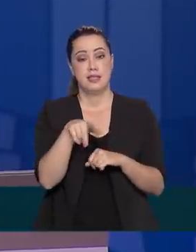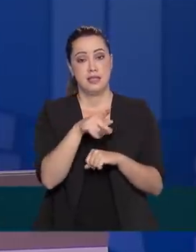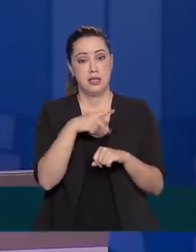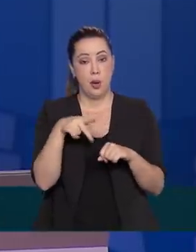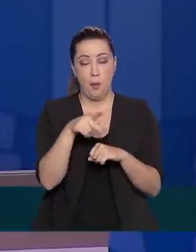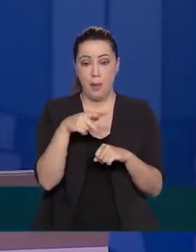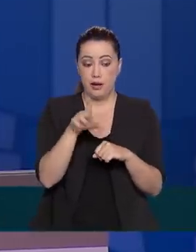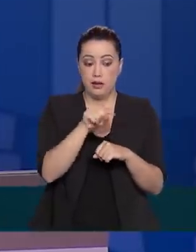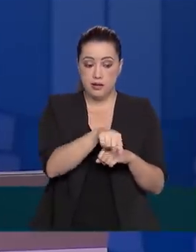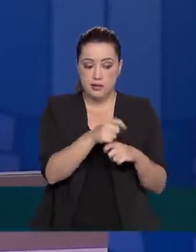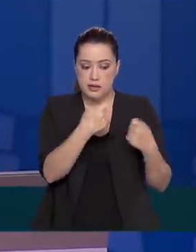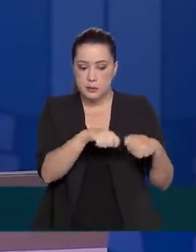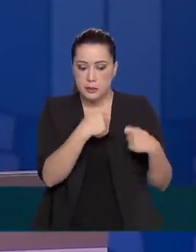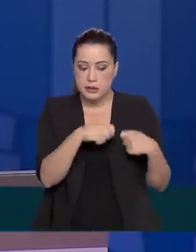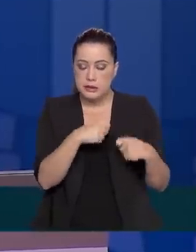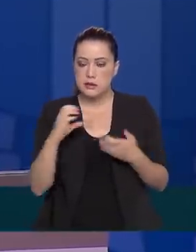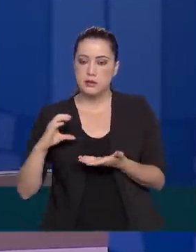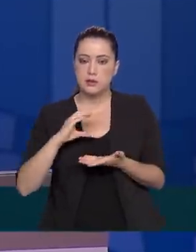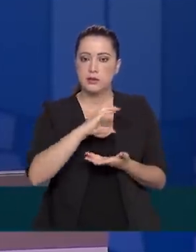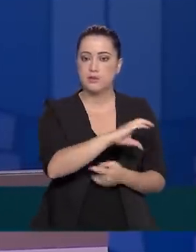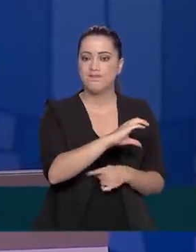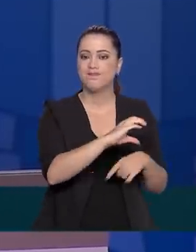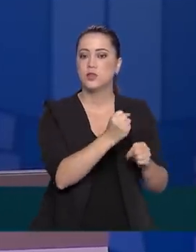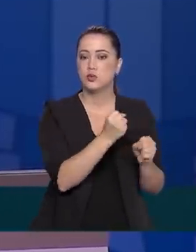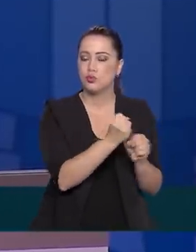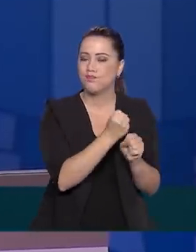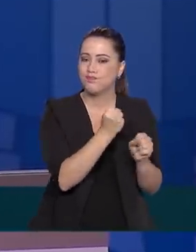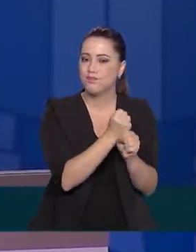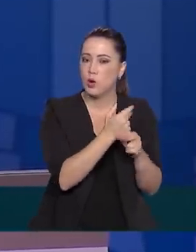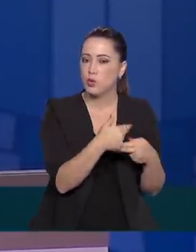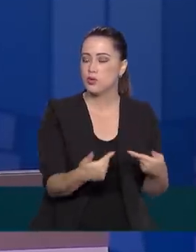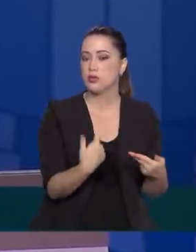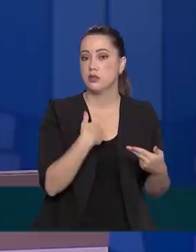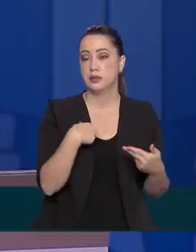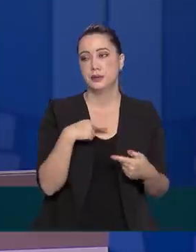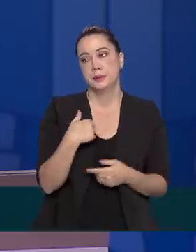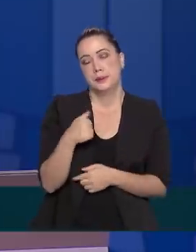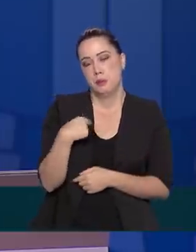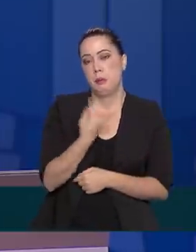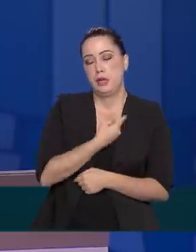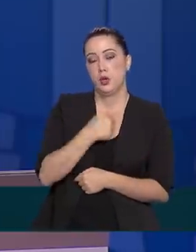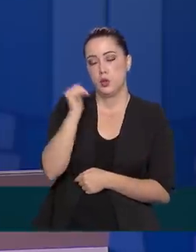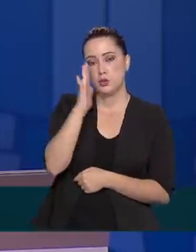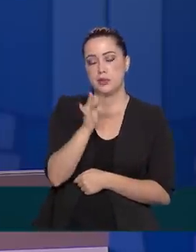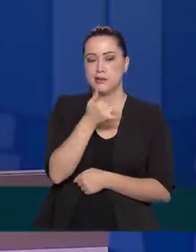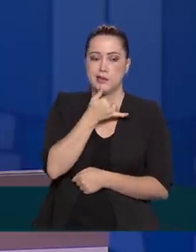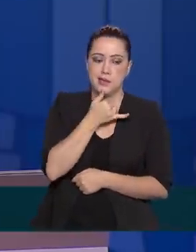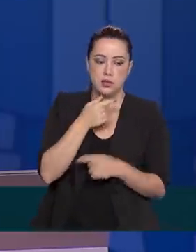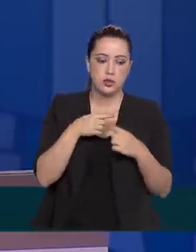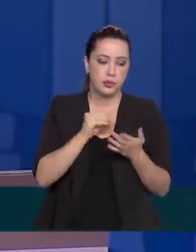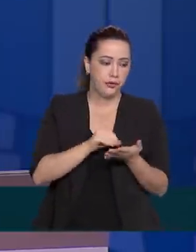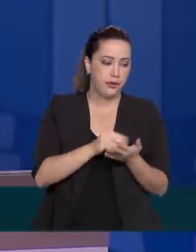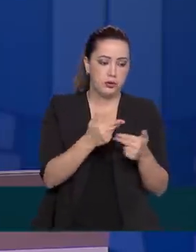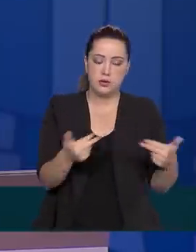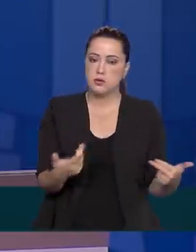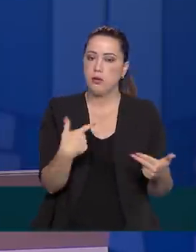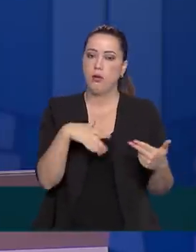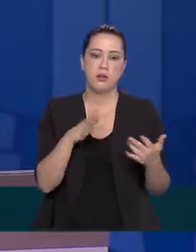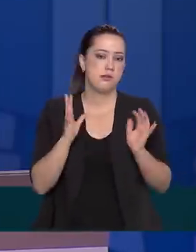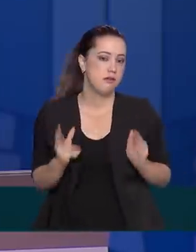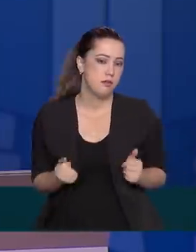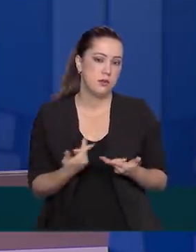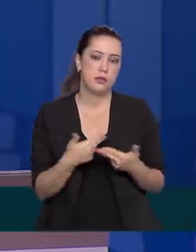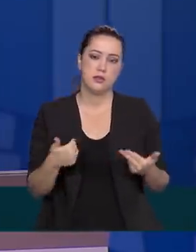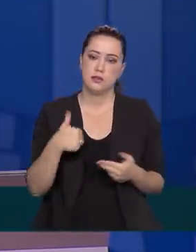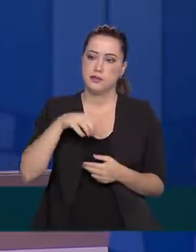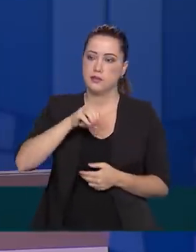infraestrutura que, se por um lado, para nós brasileiros é triste, porque falta saneamento básico para 100 milhões de pessoas,